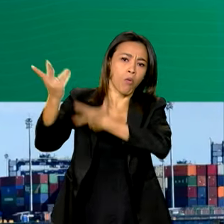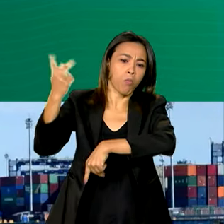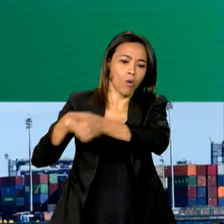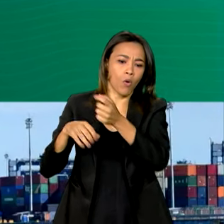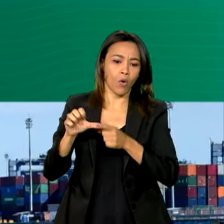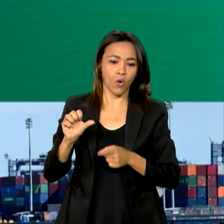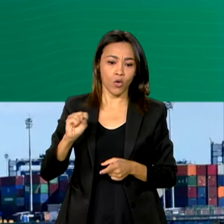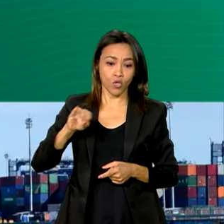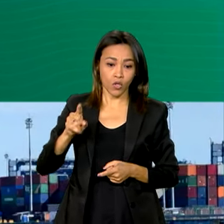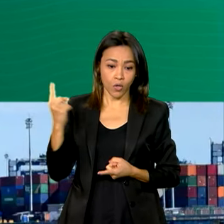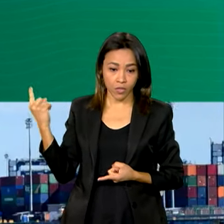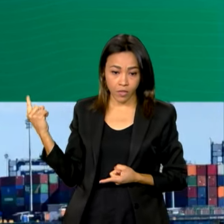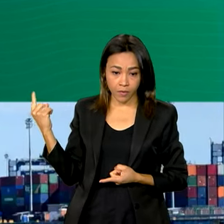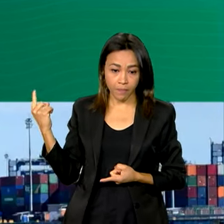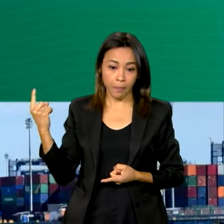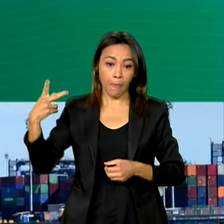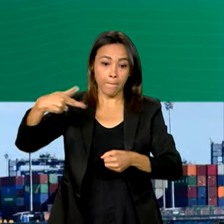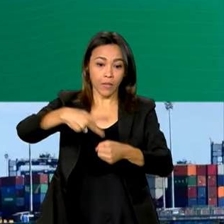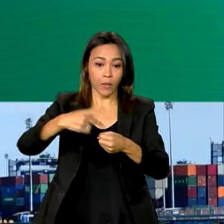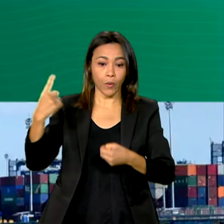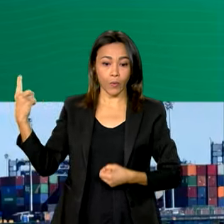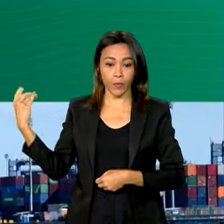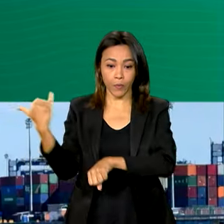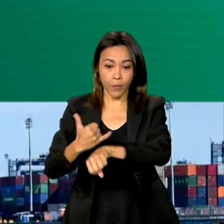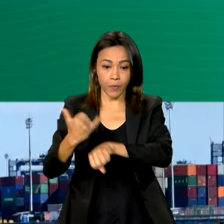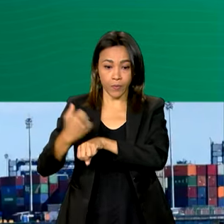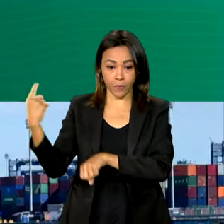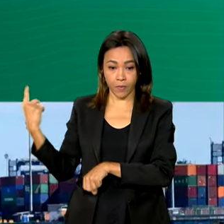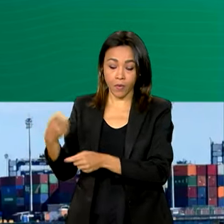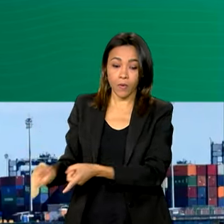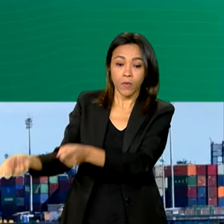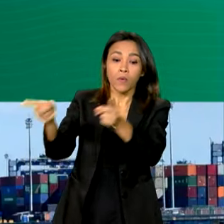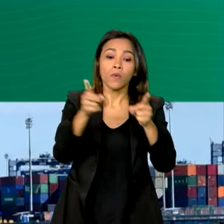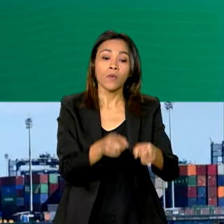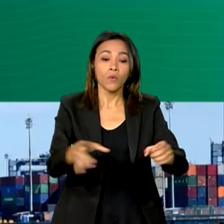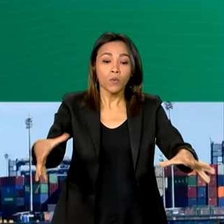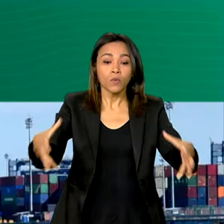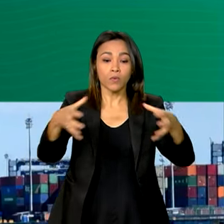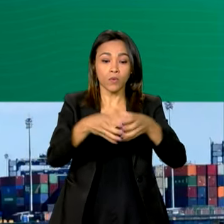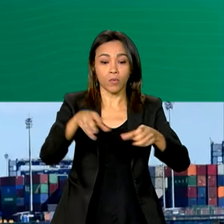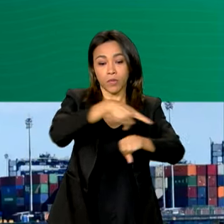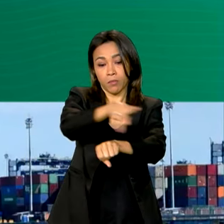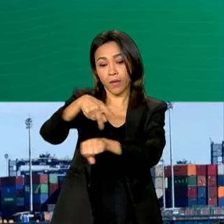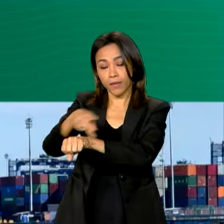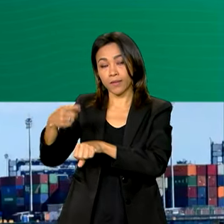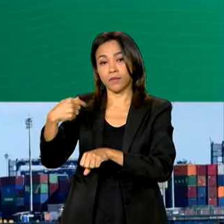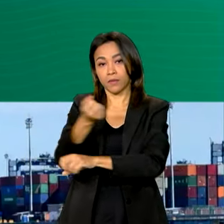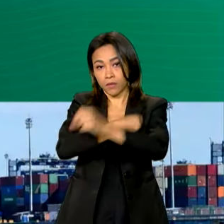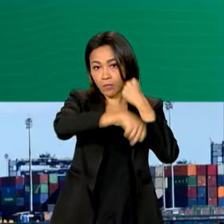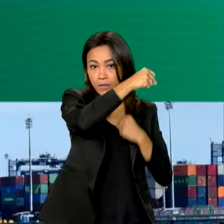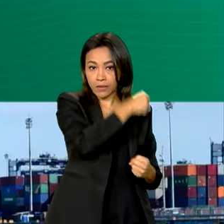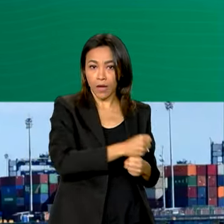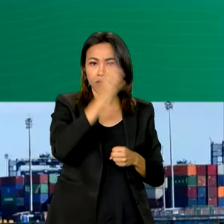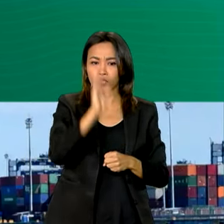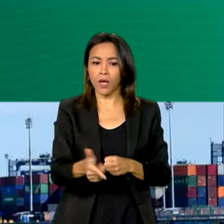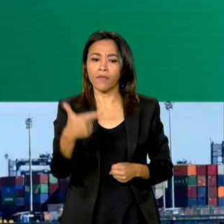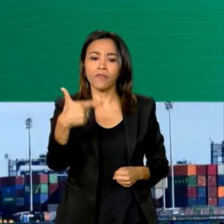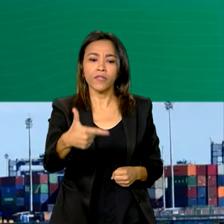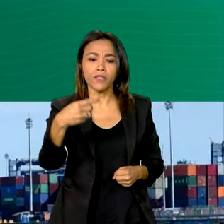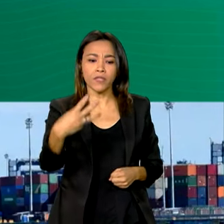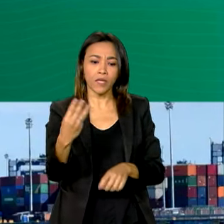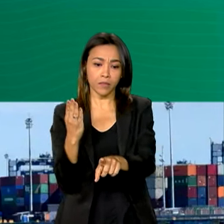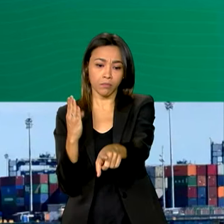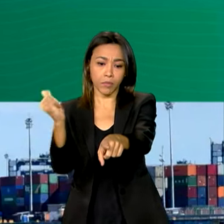soja, petróleo e minério de ferro. Entre os membros, o Brasil exportou para o bloco no ano passado mais de 23